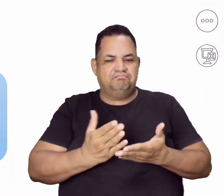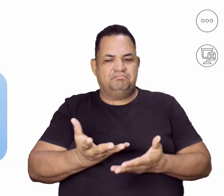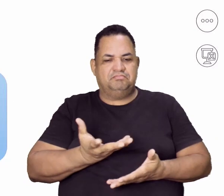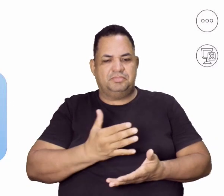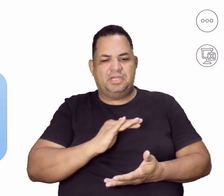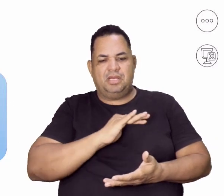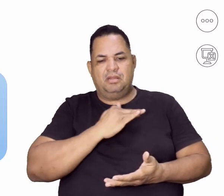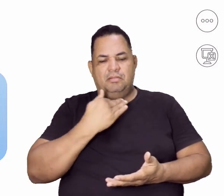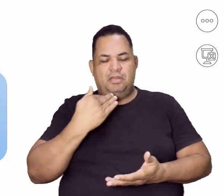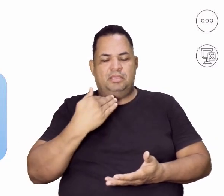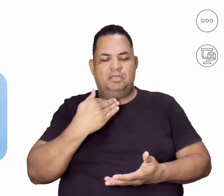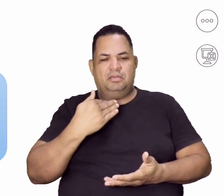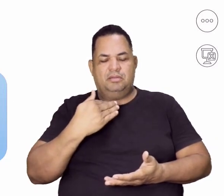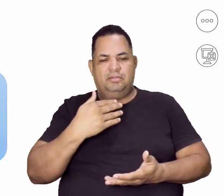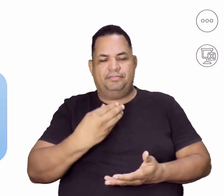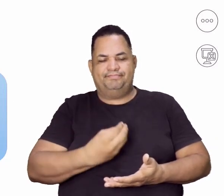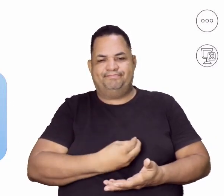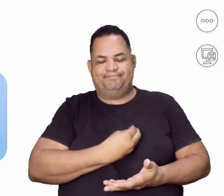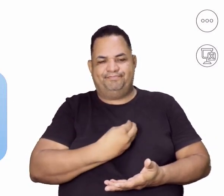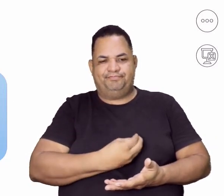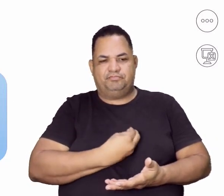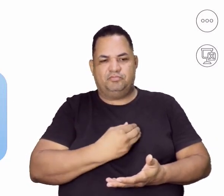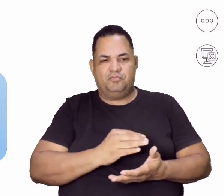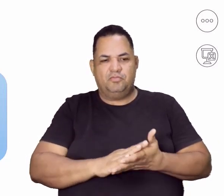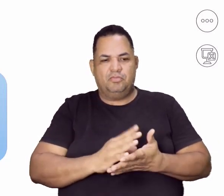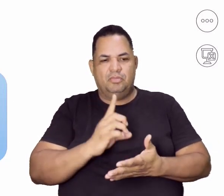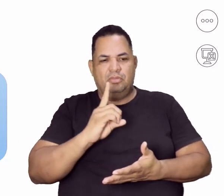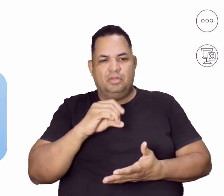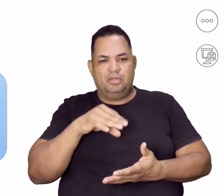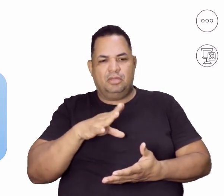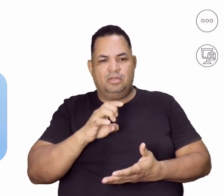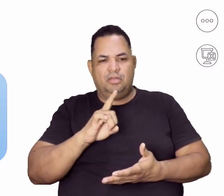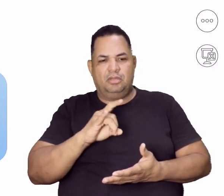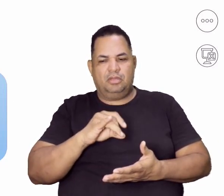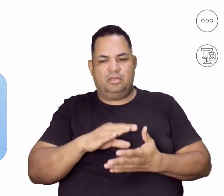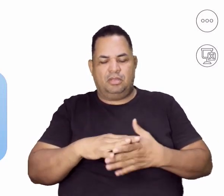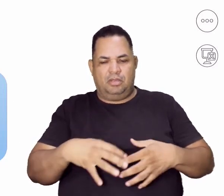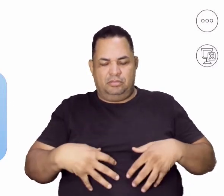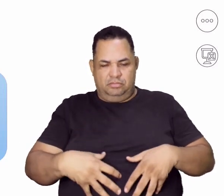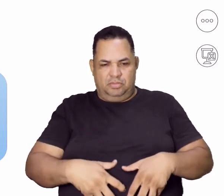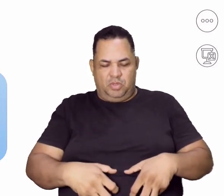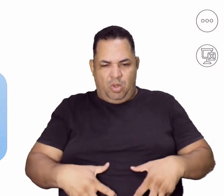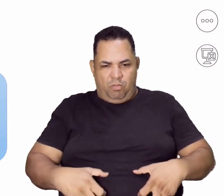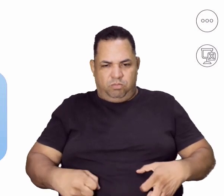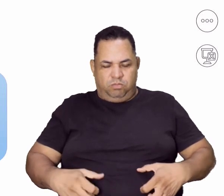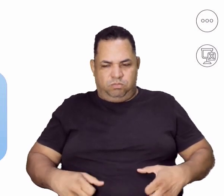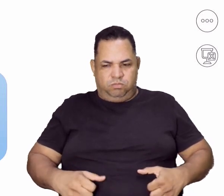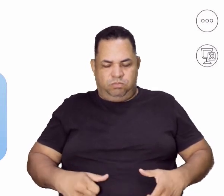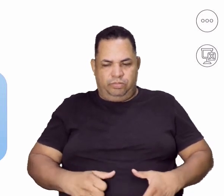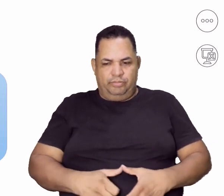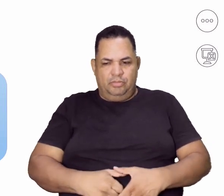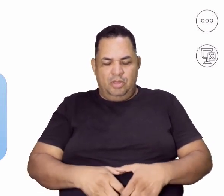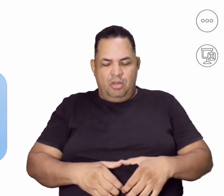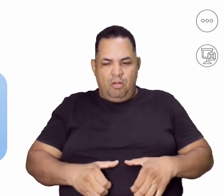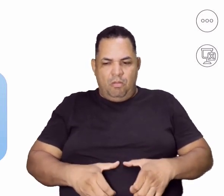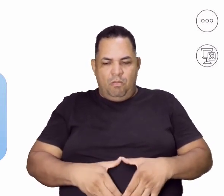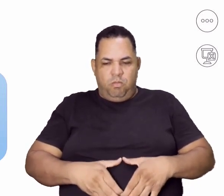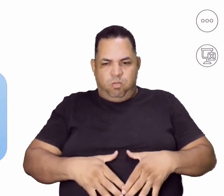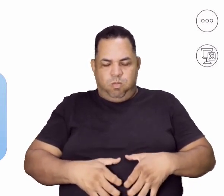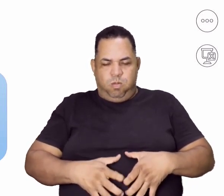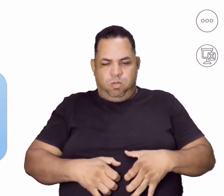danos intestinais, principalmente danos intestinais, tá? Não vai ter um funcionamento tão ideal quanto